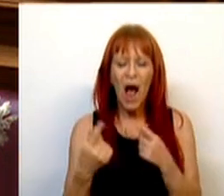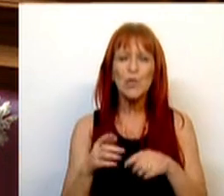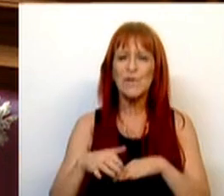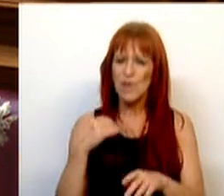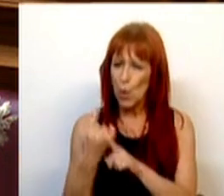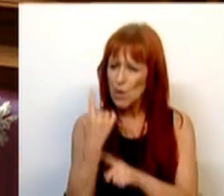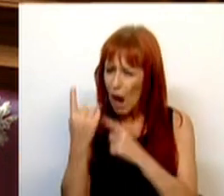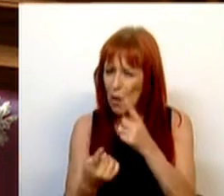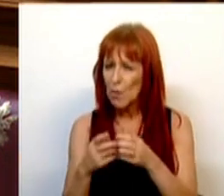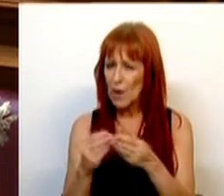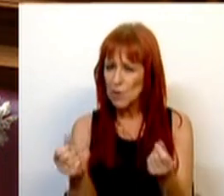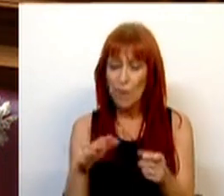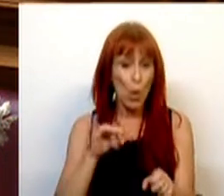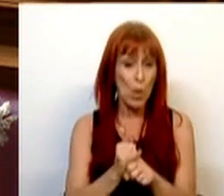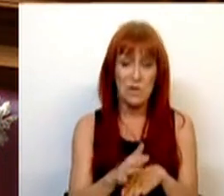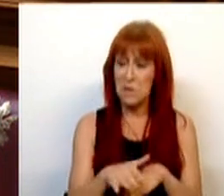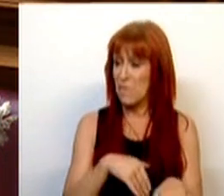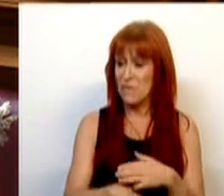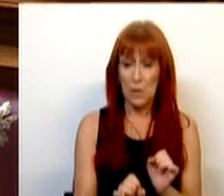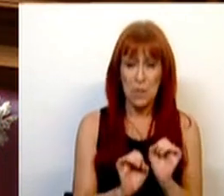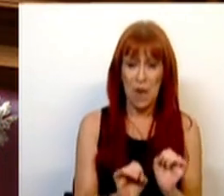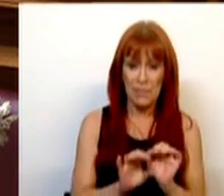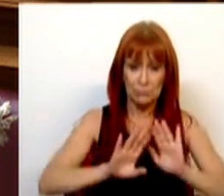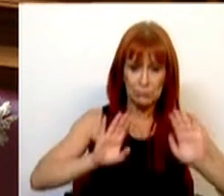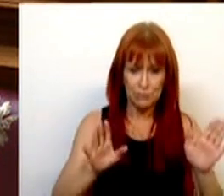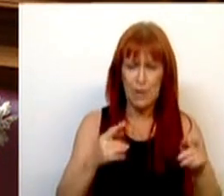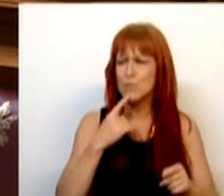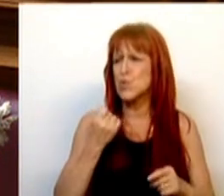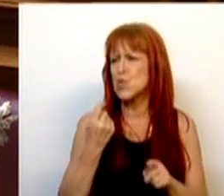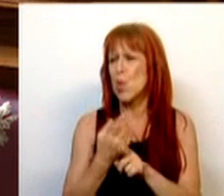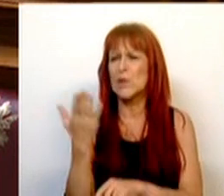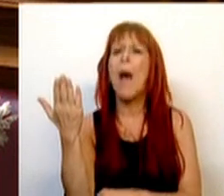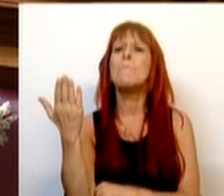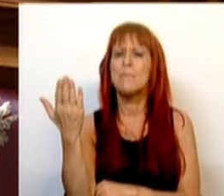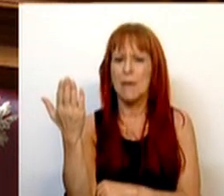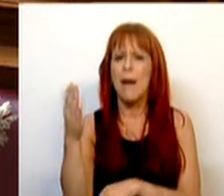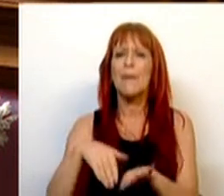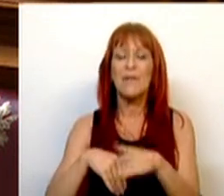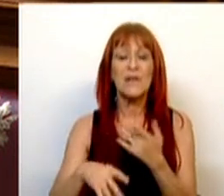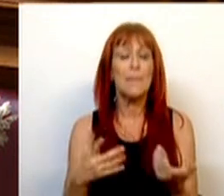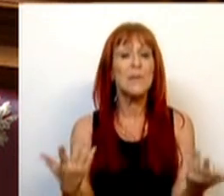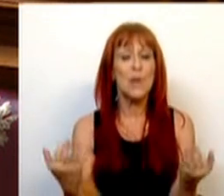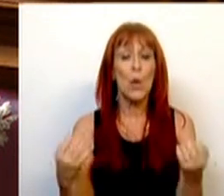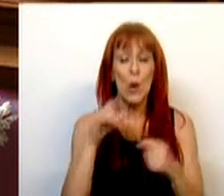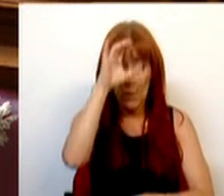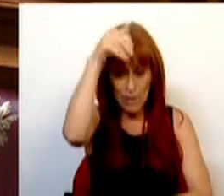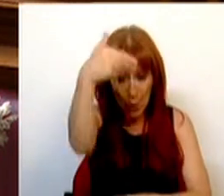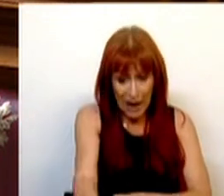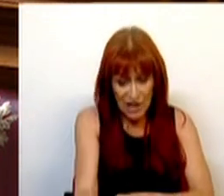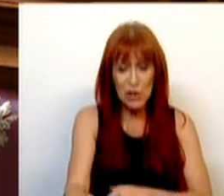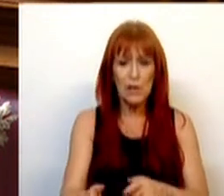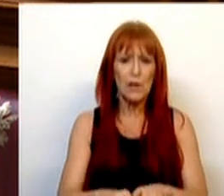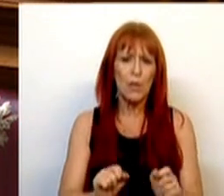fizeram alguma coisa para resolver, outros nada fizeram. Há muita coisa a fazer, mas o que é certo é que este Governo,